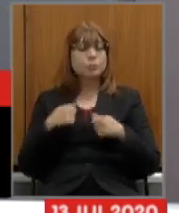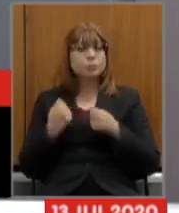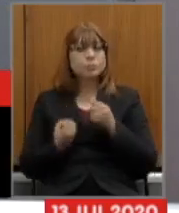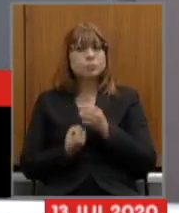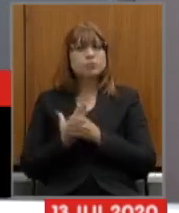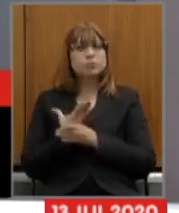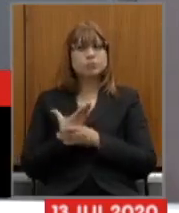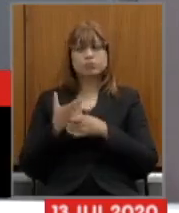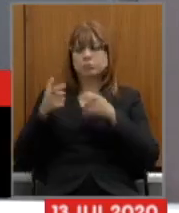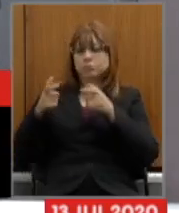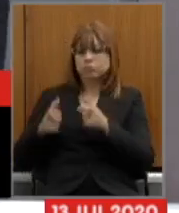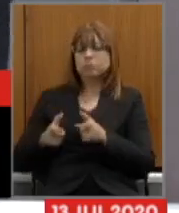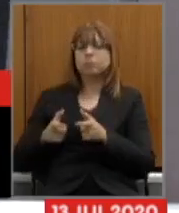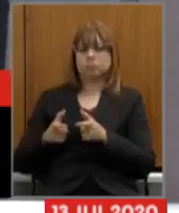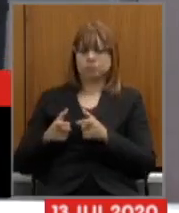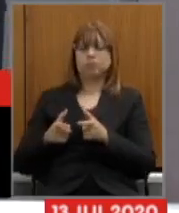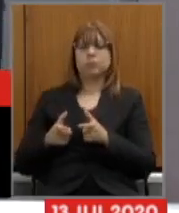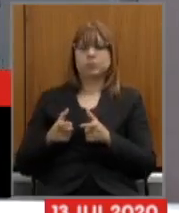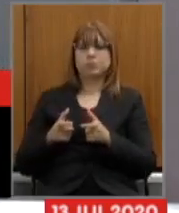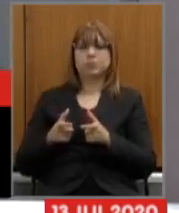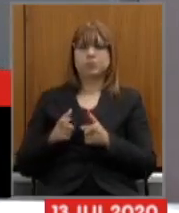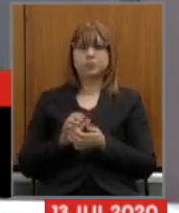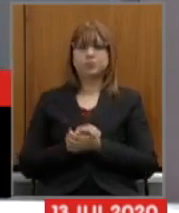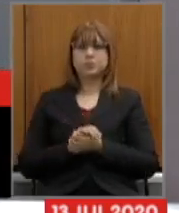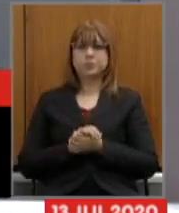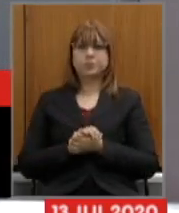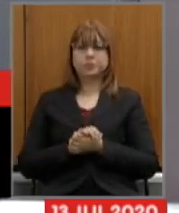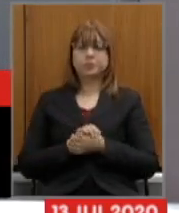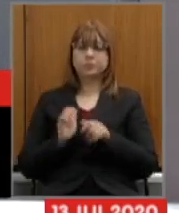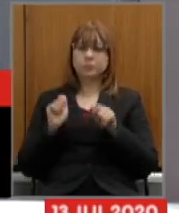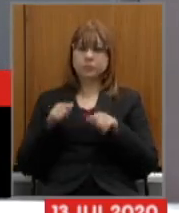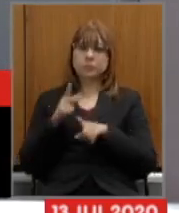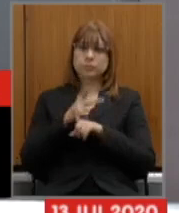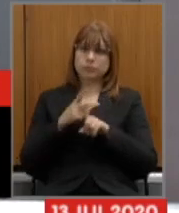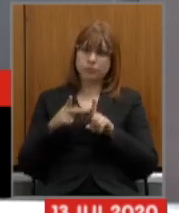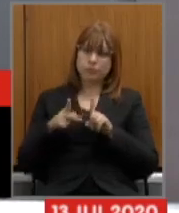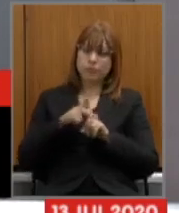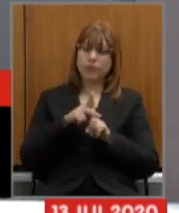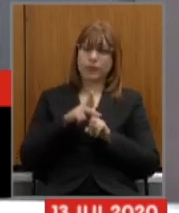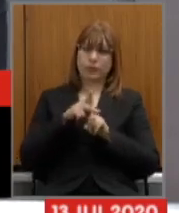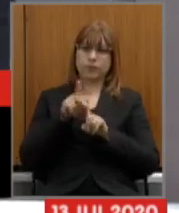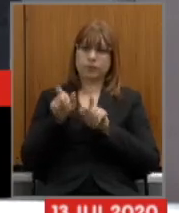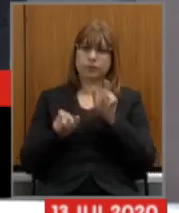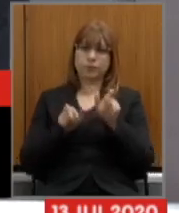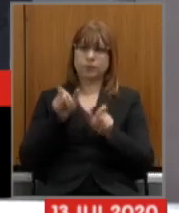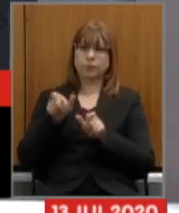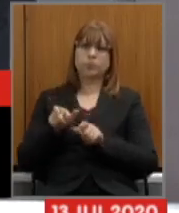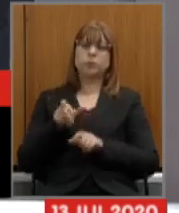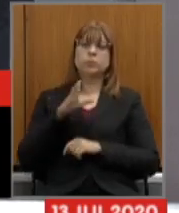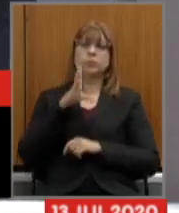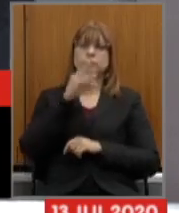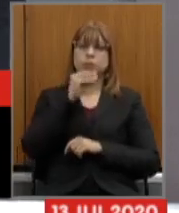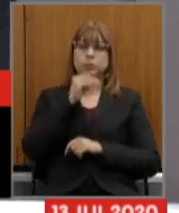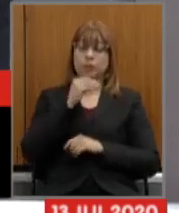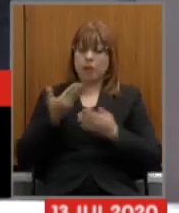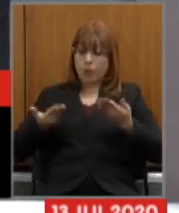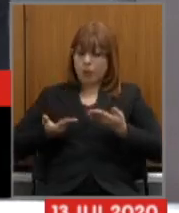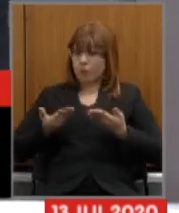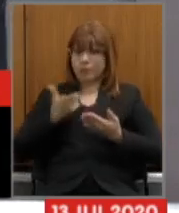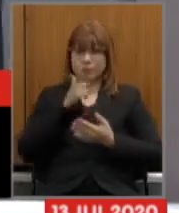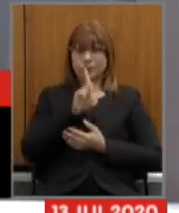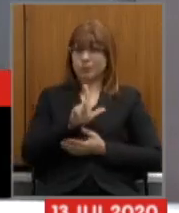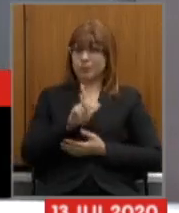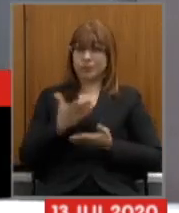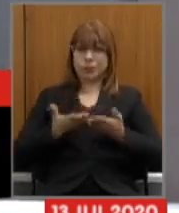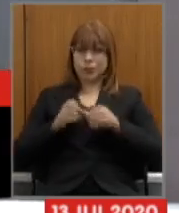cenário em que seja viável a previdência deste servidor hoje não é o caso com o modelo previdenciário que nós